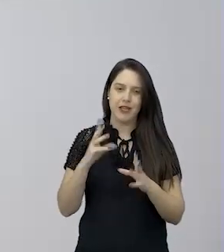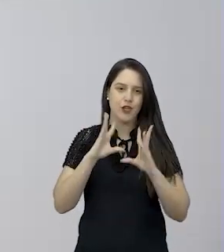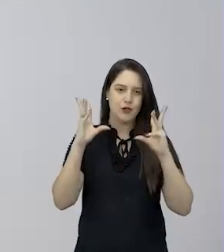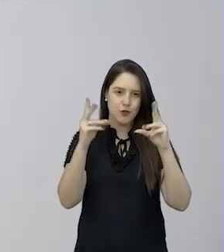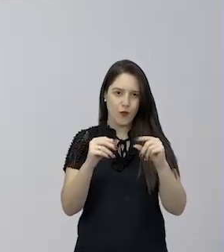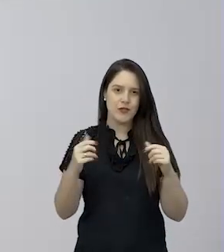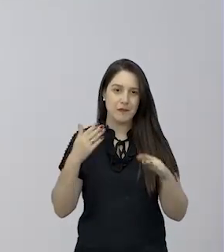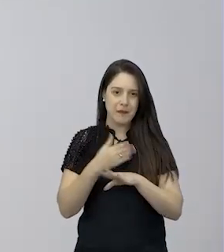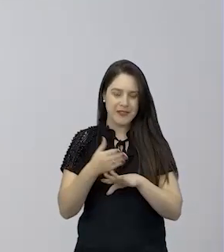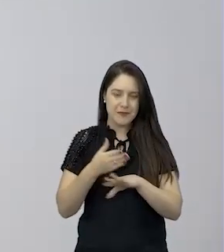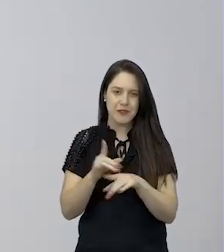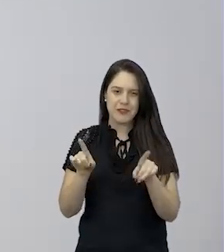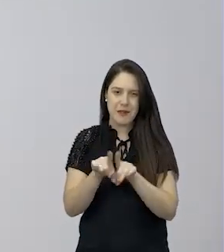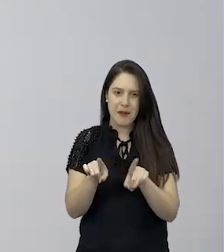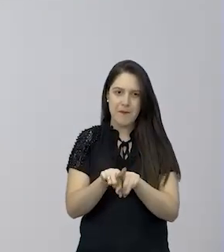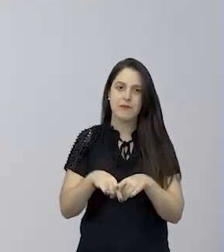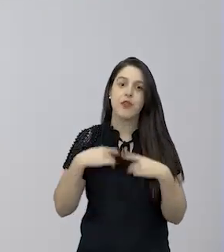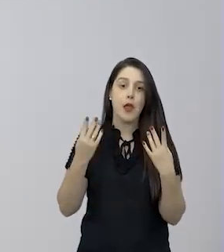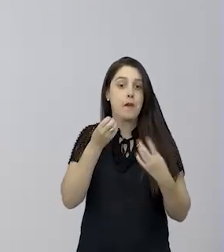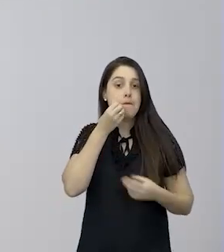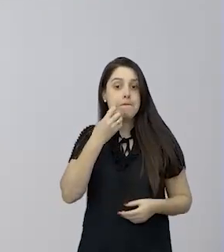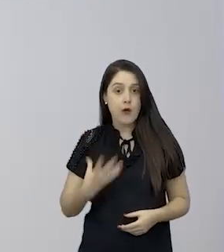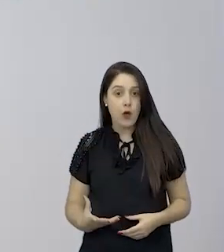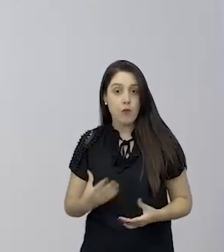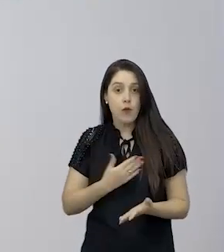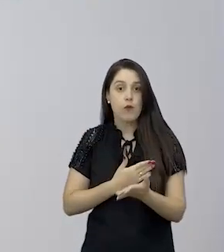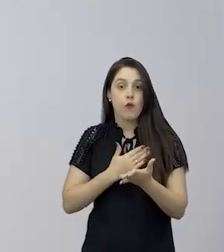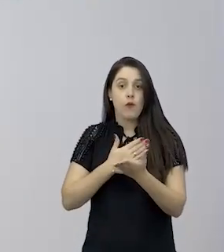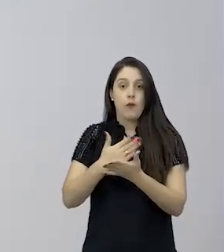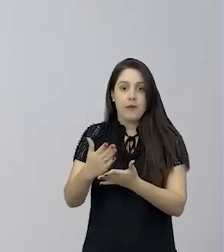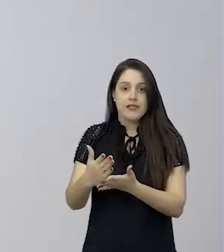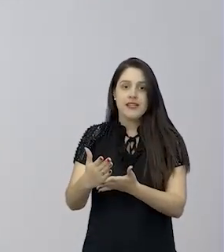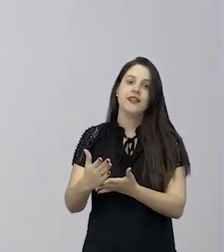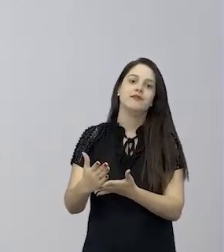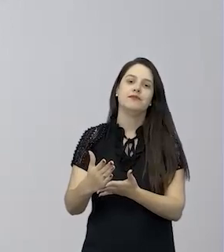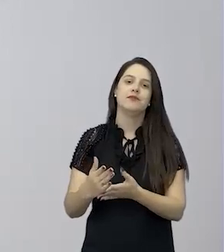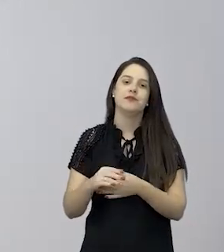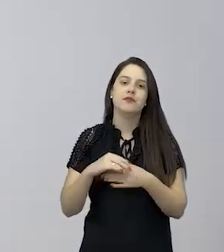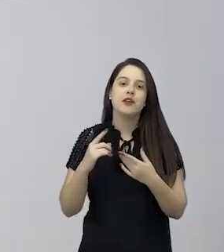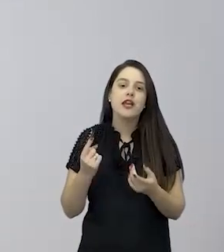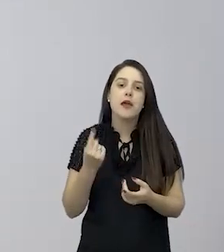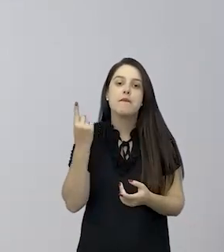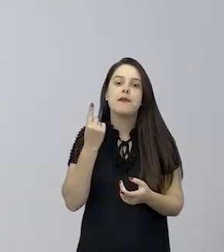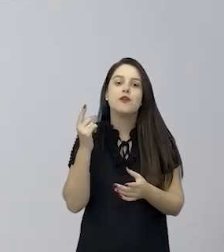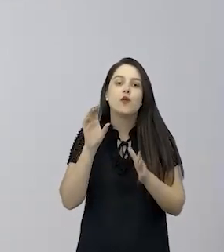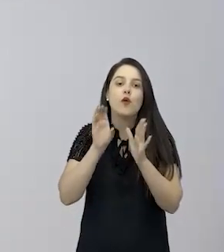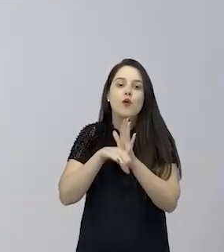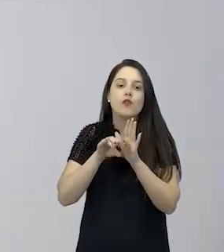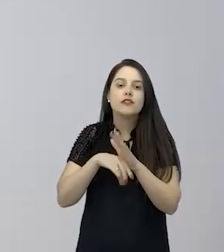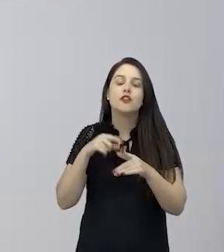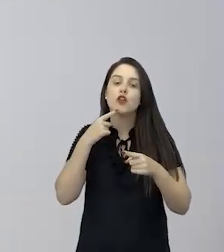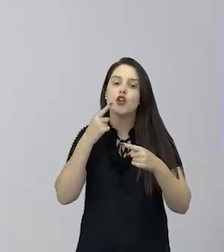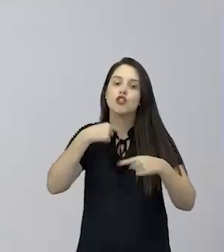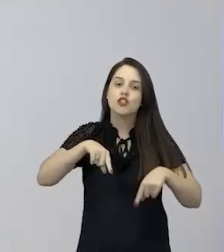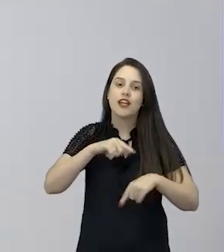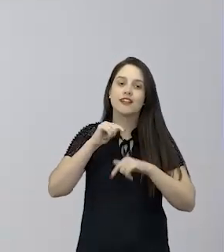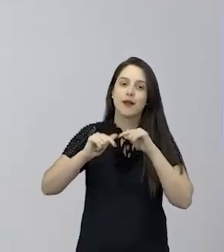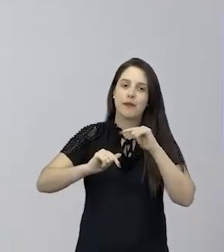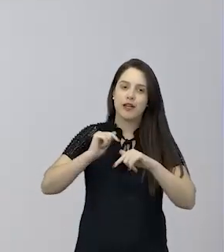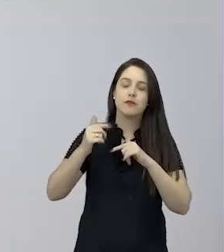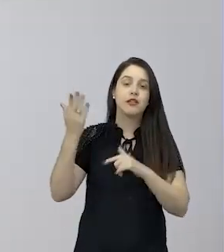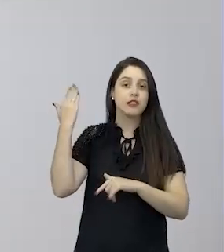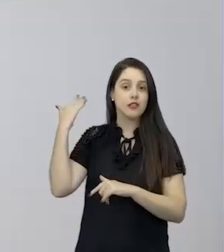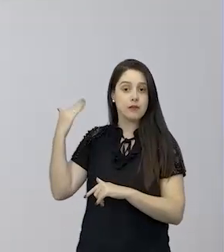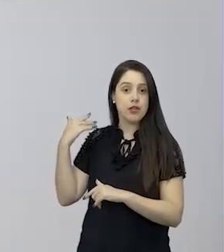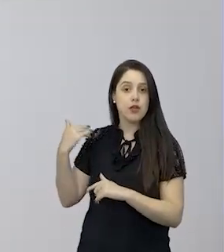grande aqui também. Beleza, pessoal? Bom, vamos começar revendo alguns conceitos que nós já trabalhamos anteriormente,